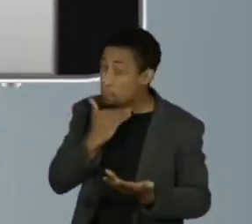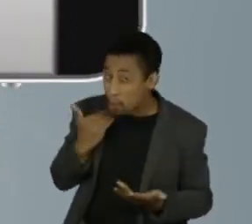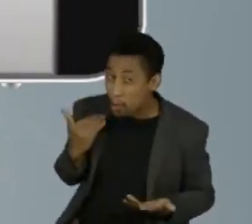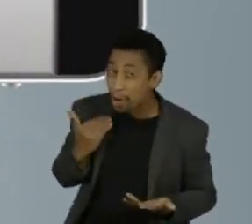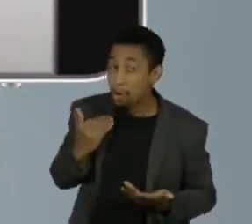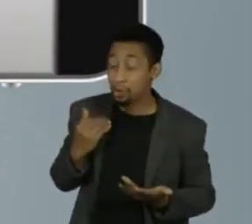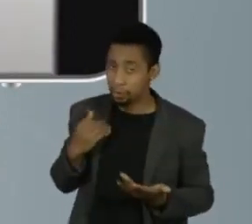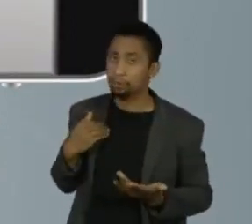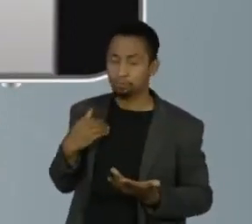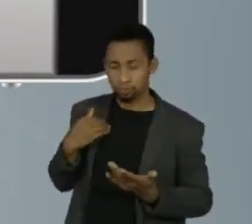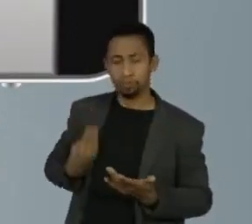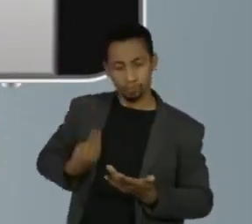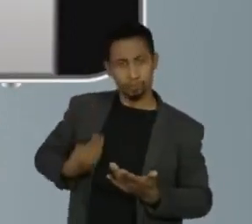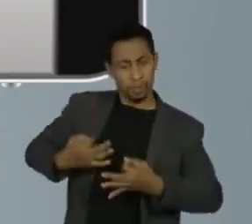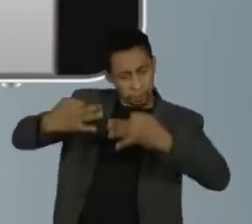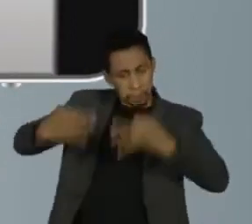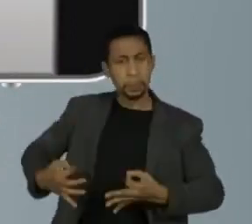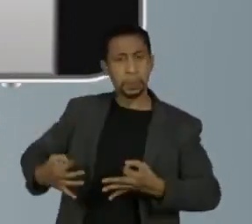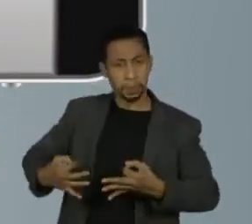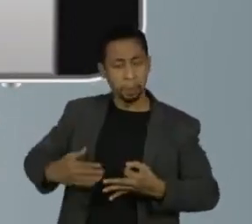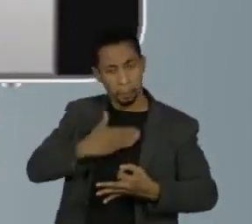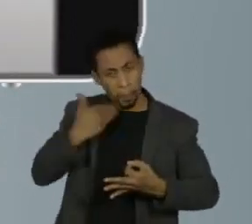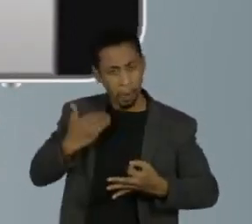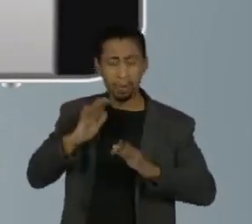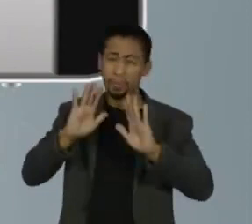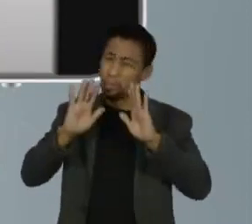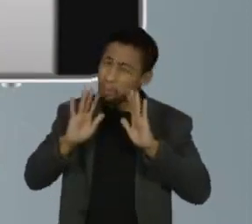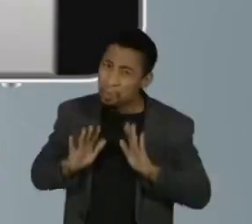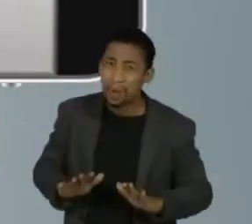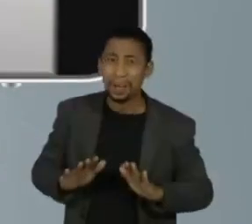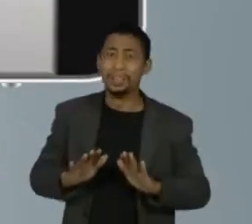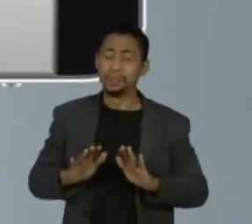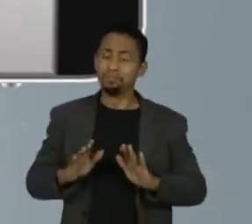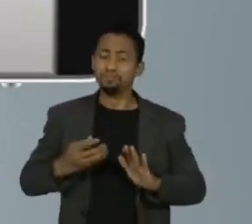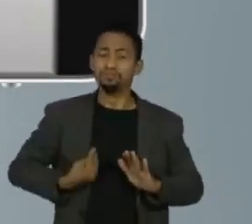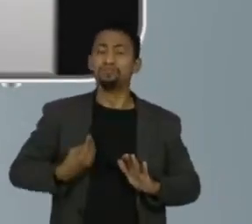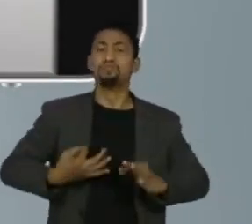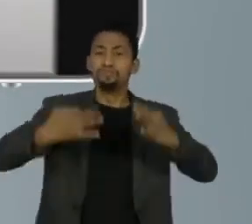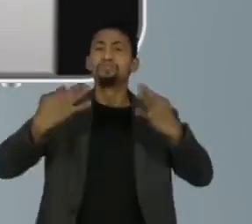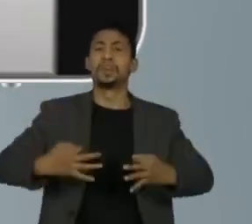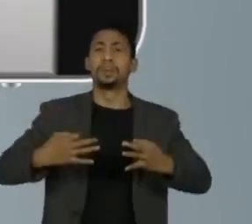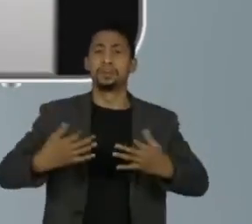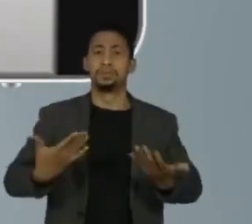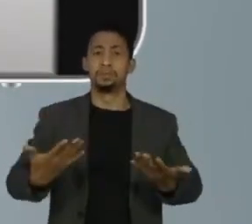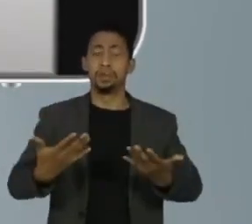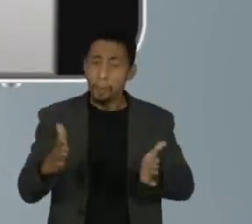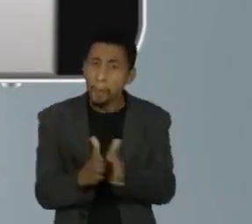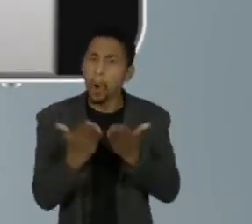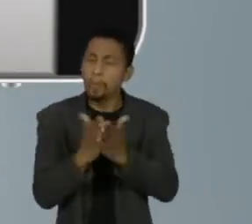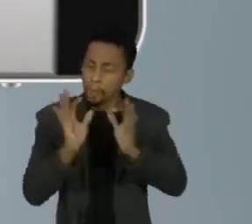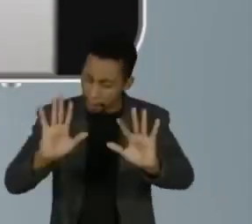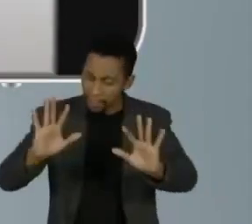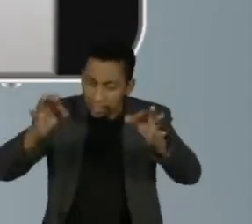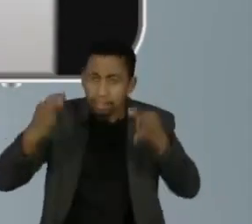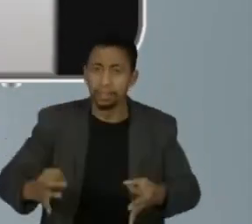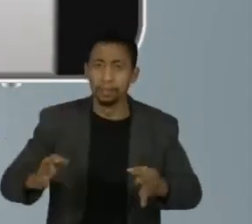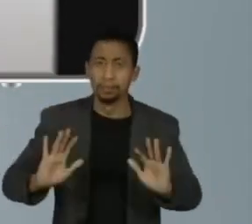digno, morreu pobre, mas morreu com dignidade, sabe? Então, para mim,